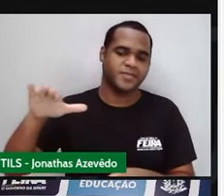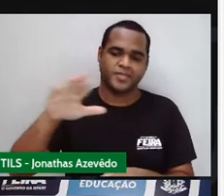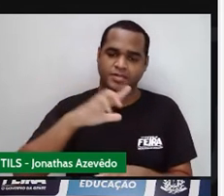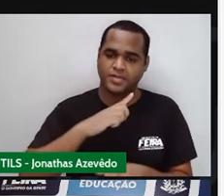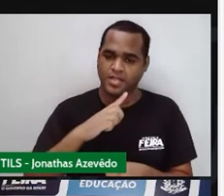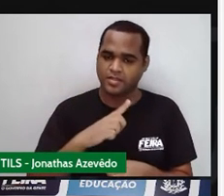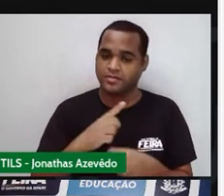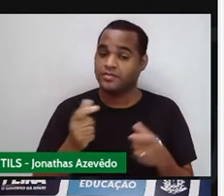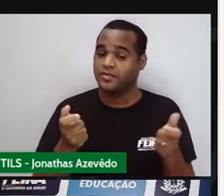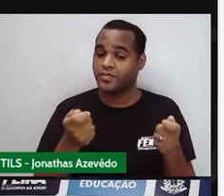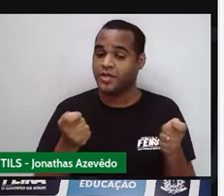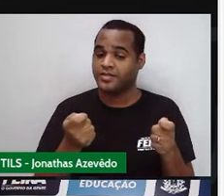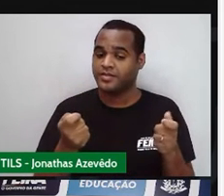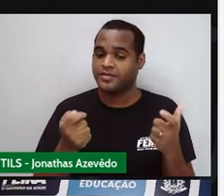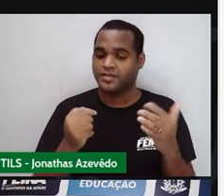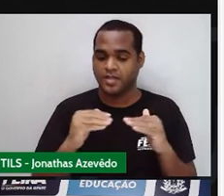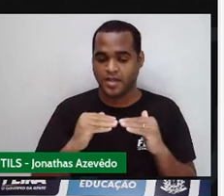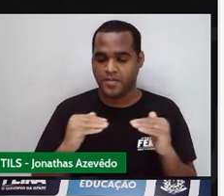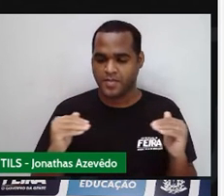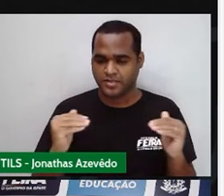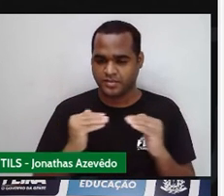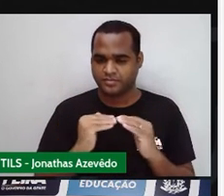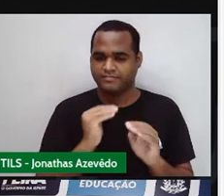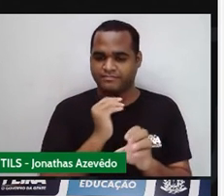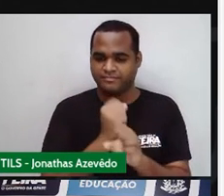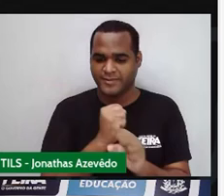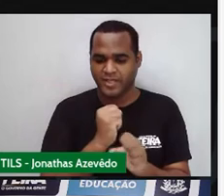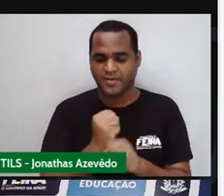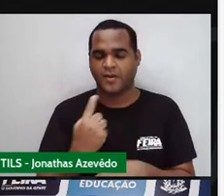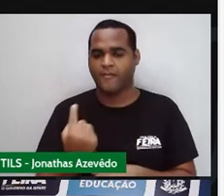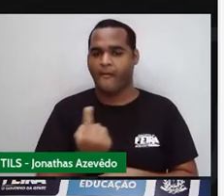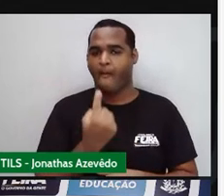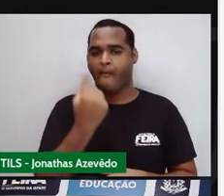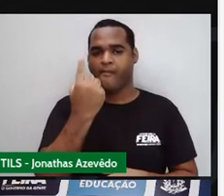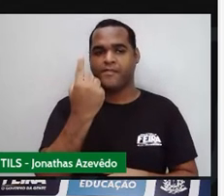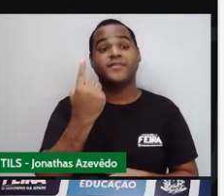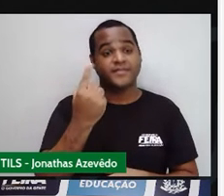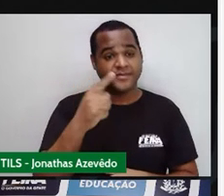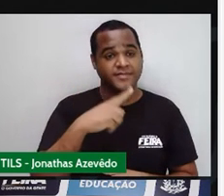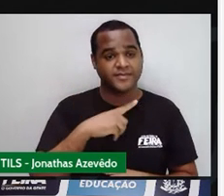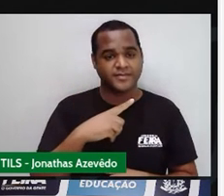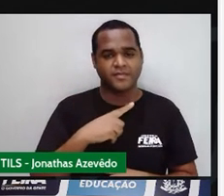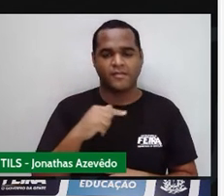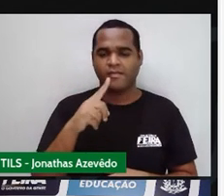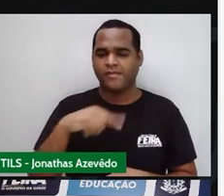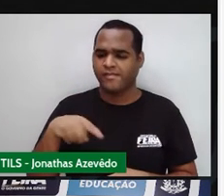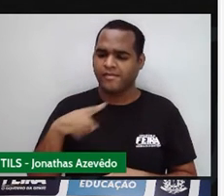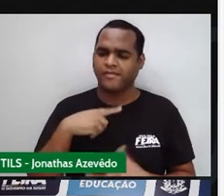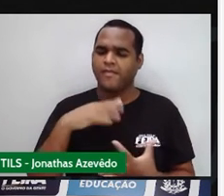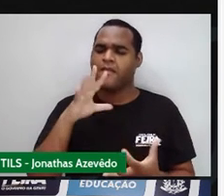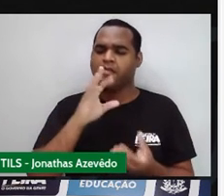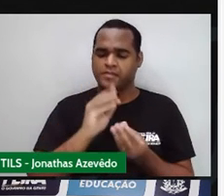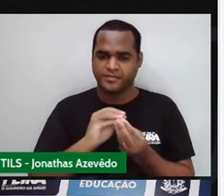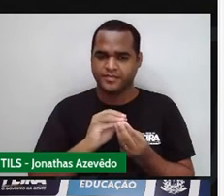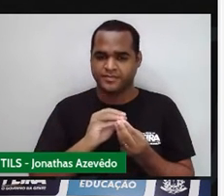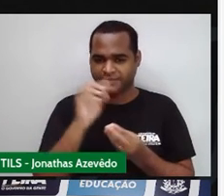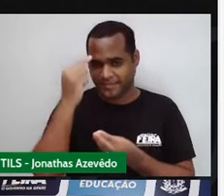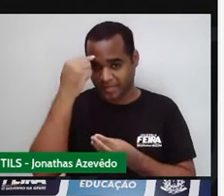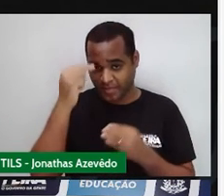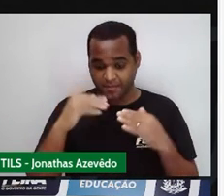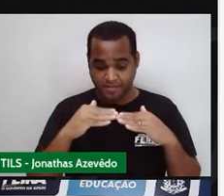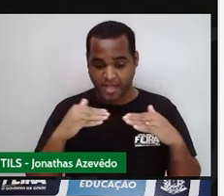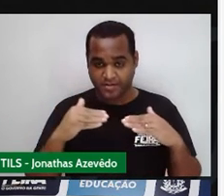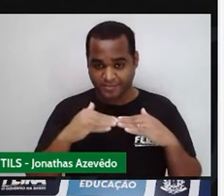Multiplica a base pela altura. A base desse triângulo é esse lado aqui, ó. base é o que